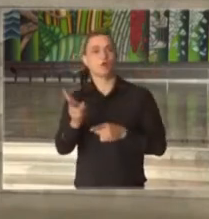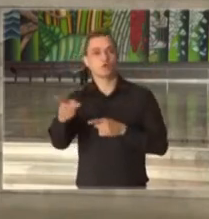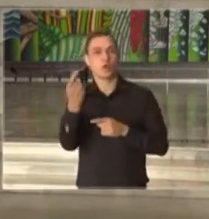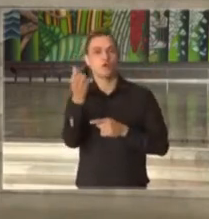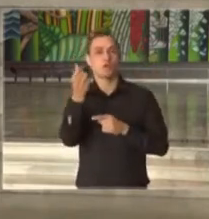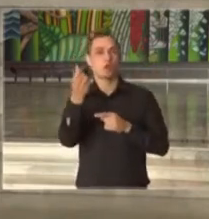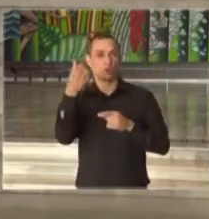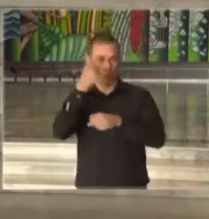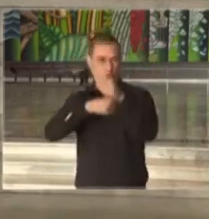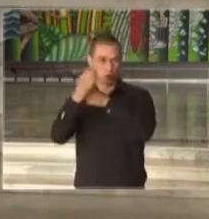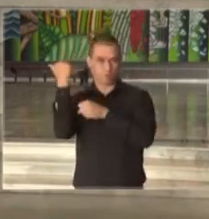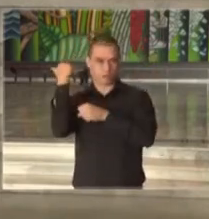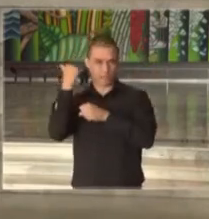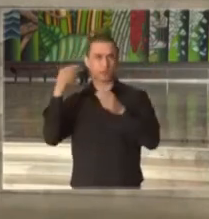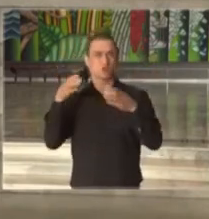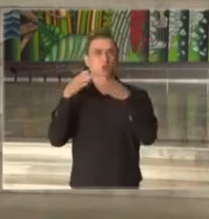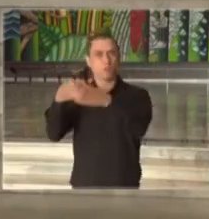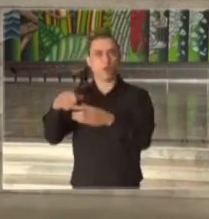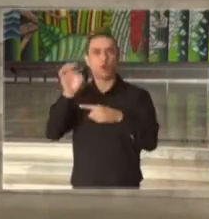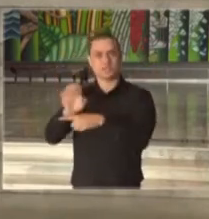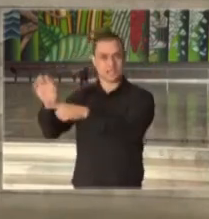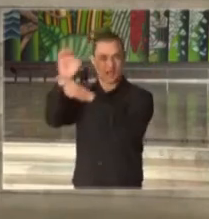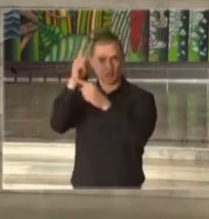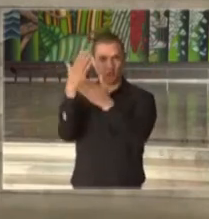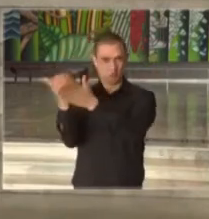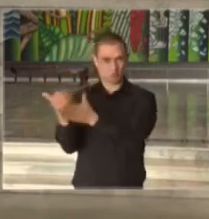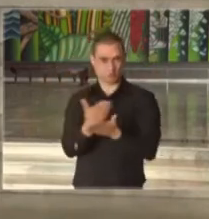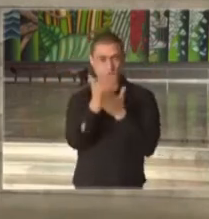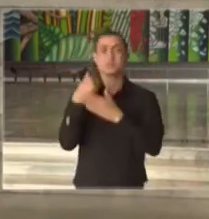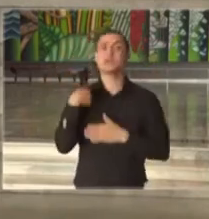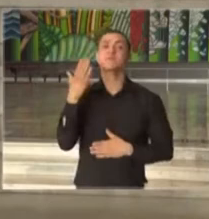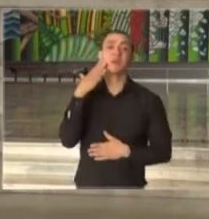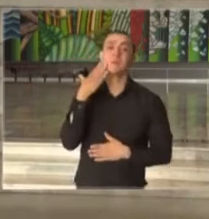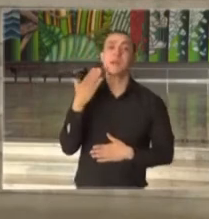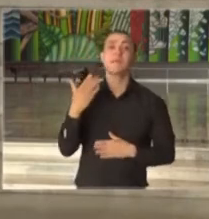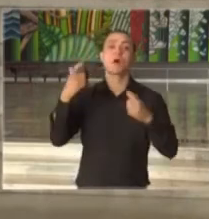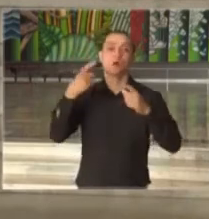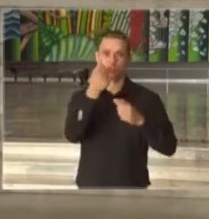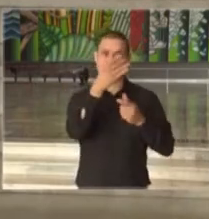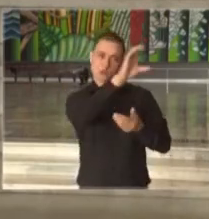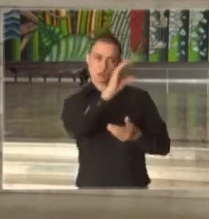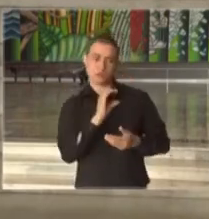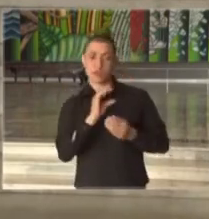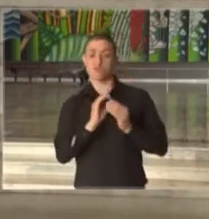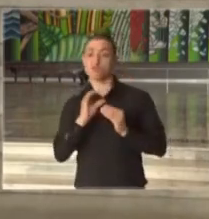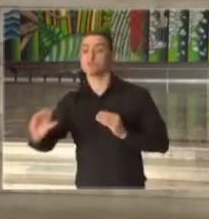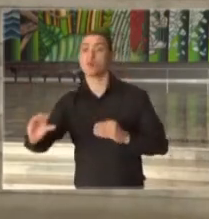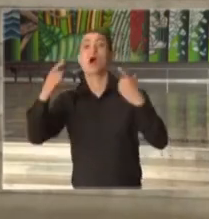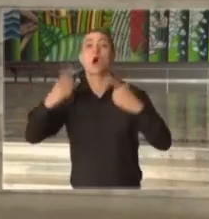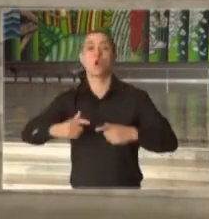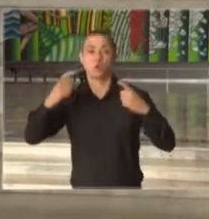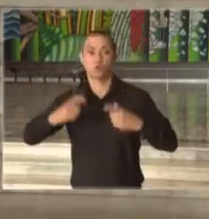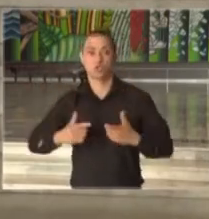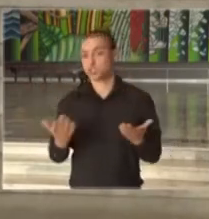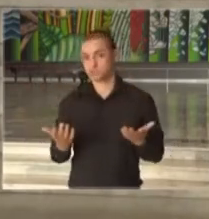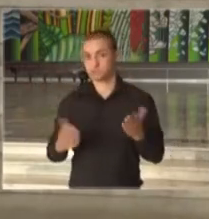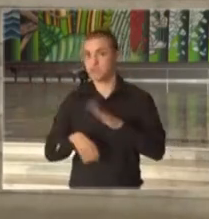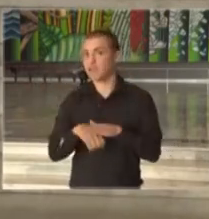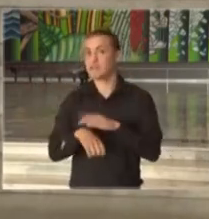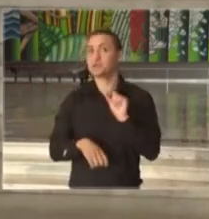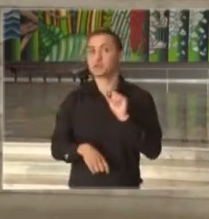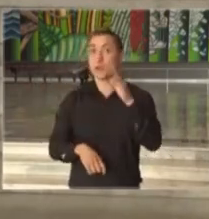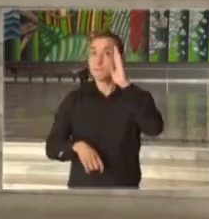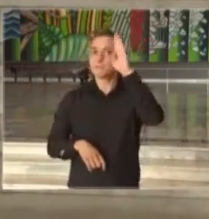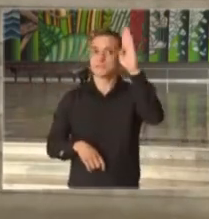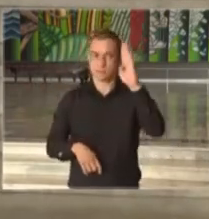valor do ano passado do fundo de participação dos estados. Gostaria que o senhor falasse para onde vai ser direcionado esse dinheiro, qual que é a